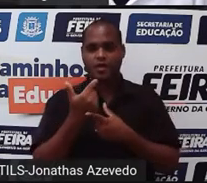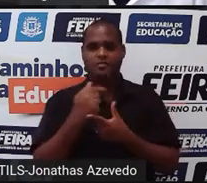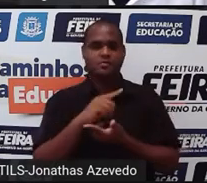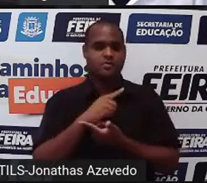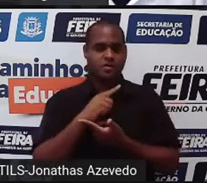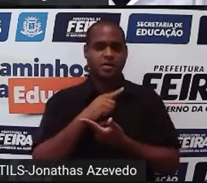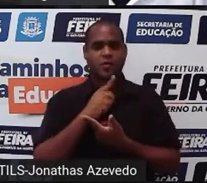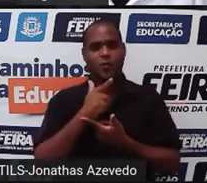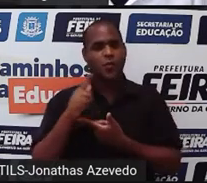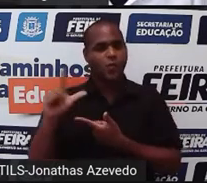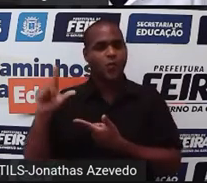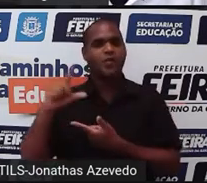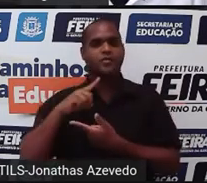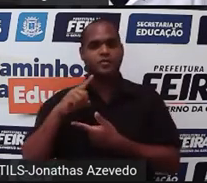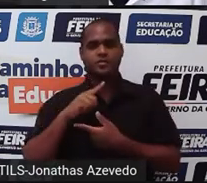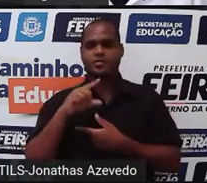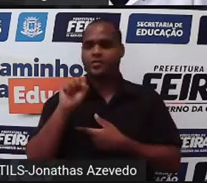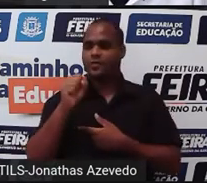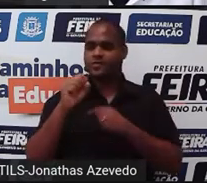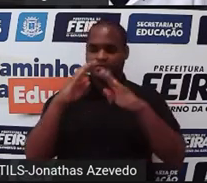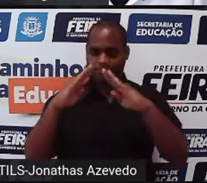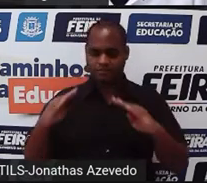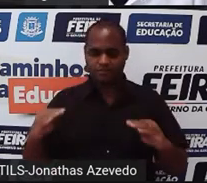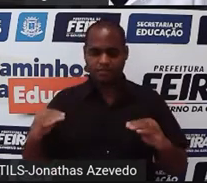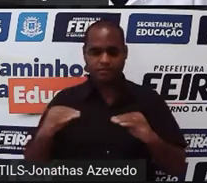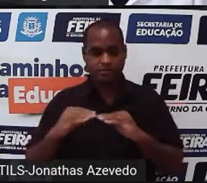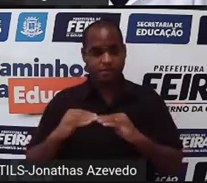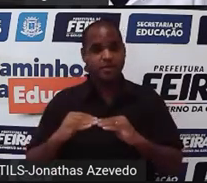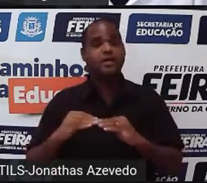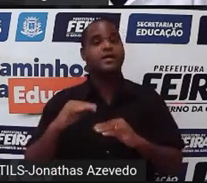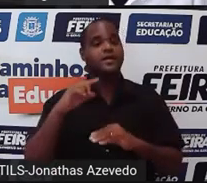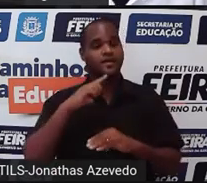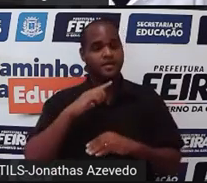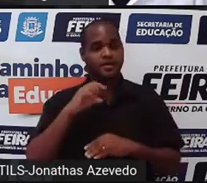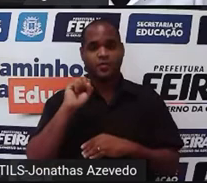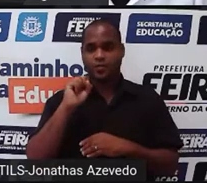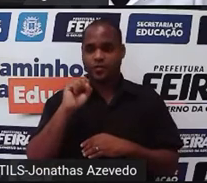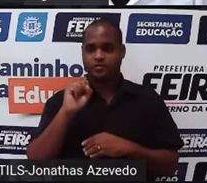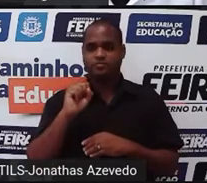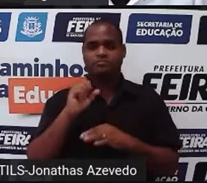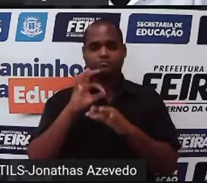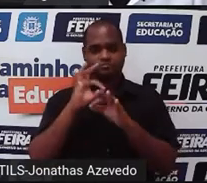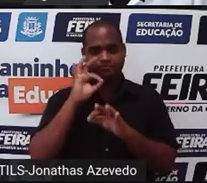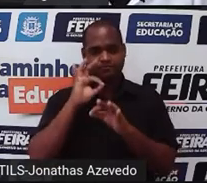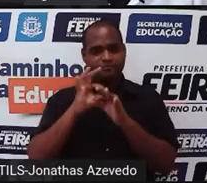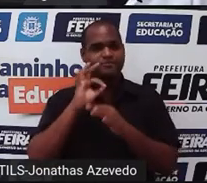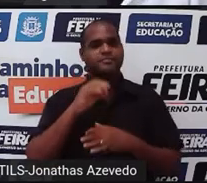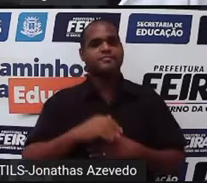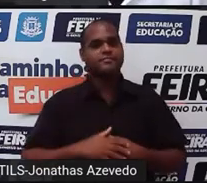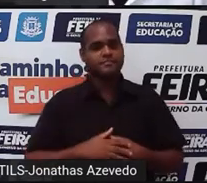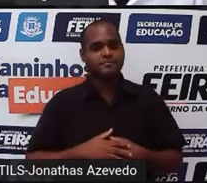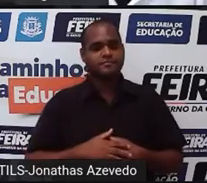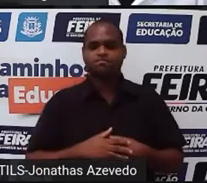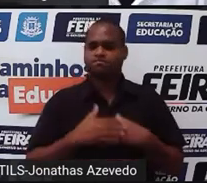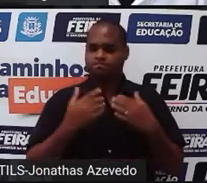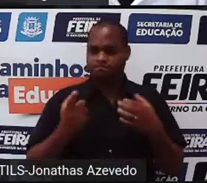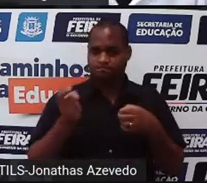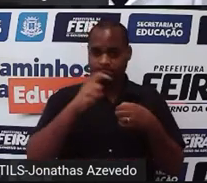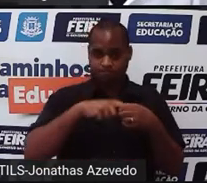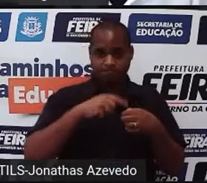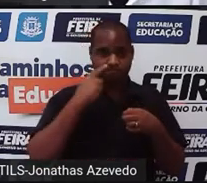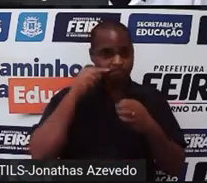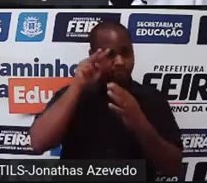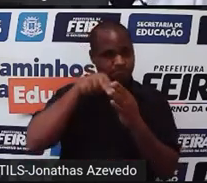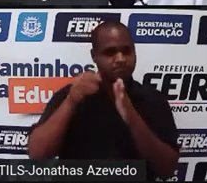ao lado tem uma pirâmide de base quadrada que é feita com 8 canudos, tá bom? Voltando para a